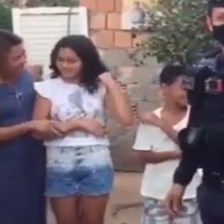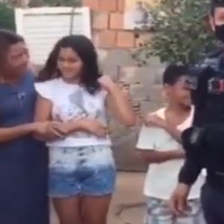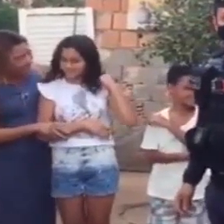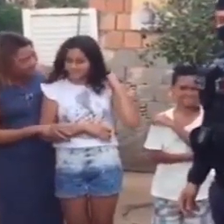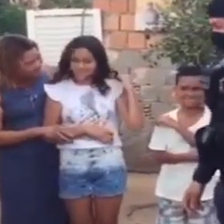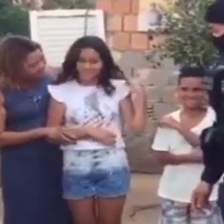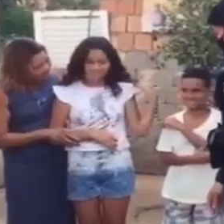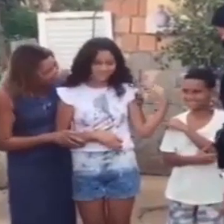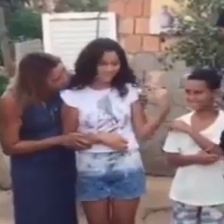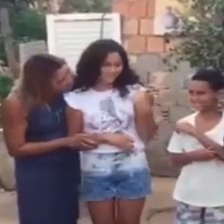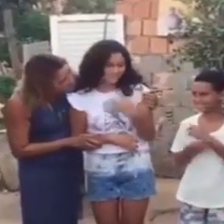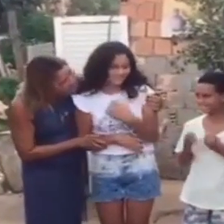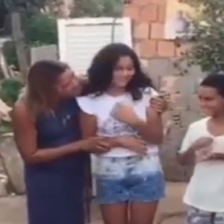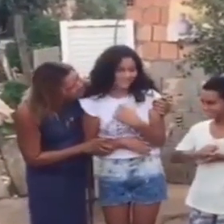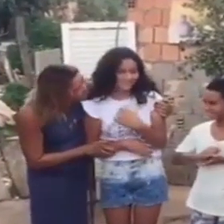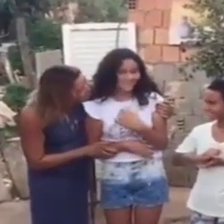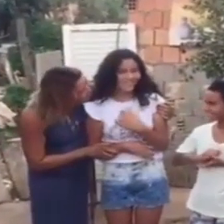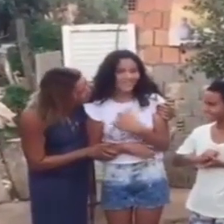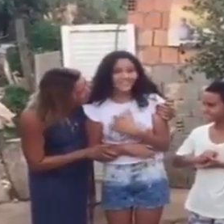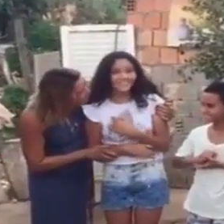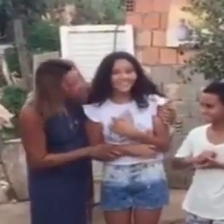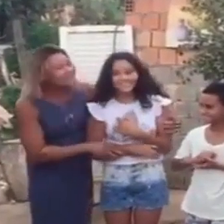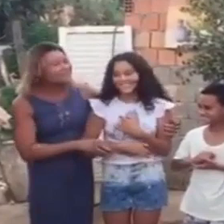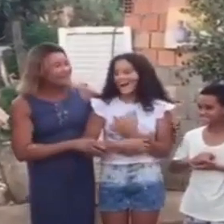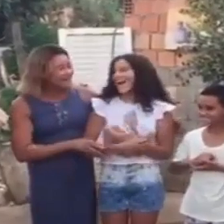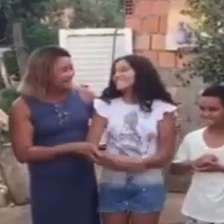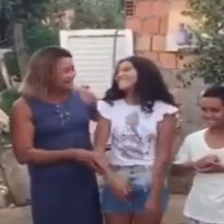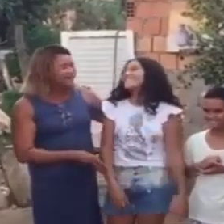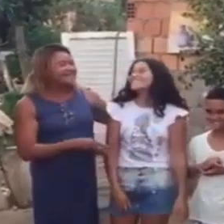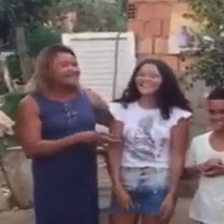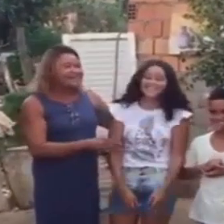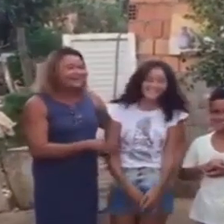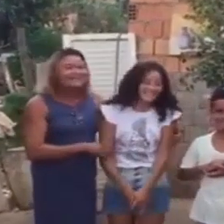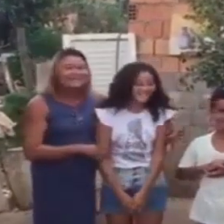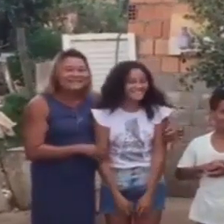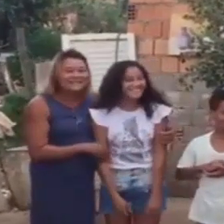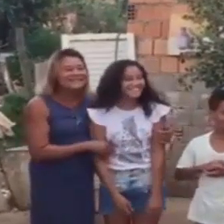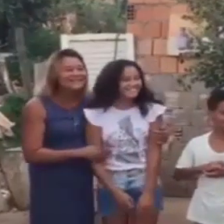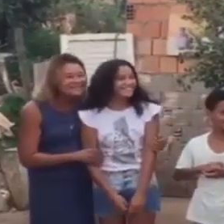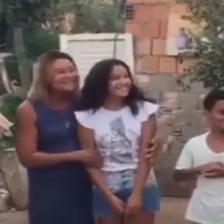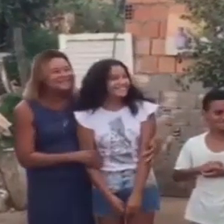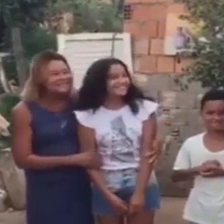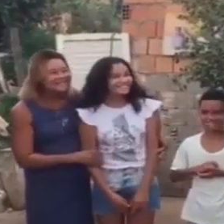Muito obrigada É o seu aniversário amanhã Também 10 e 11